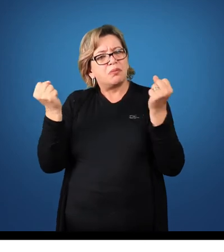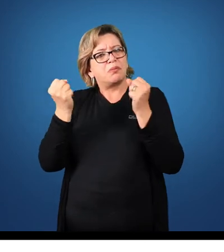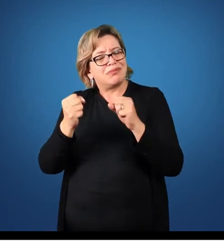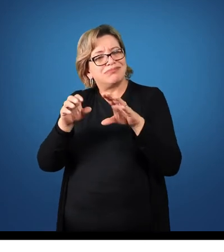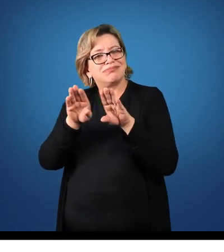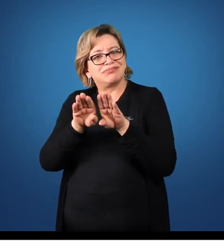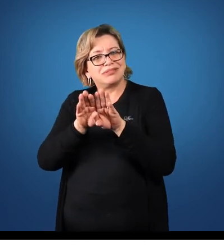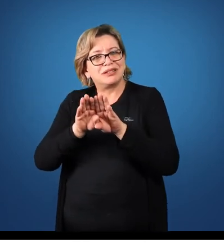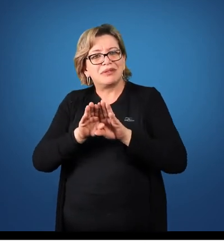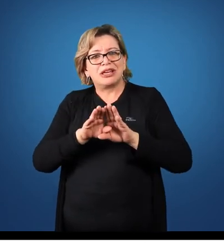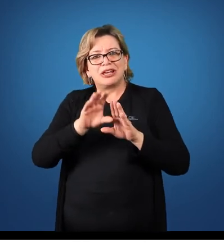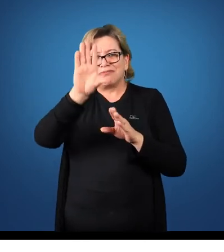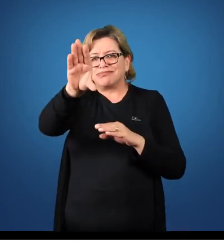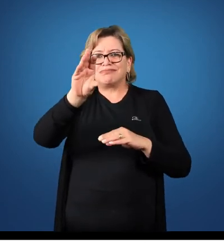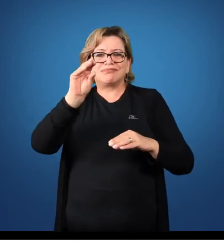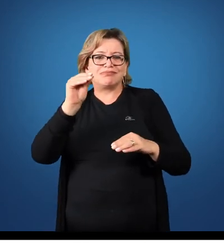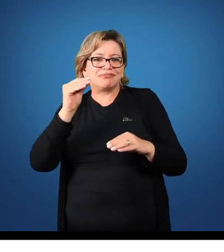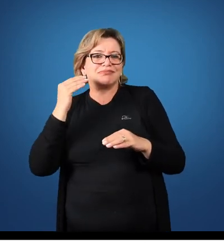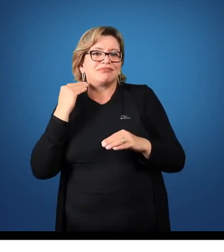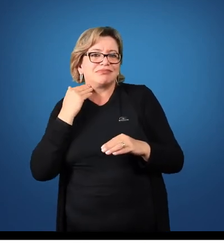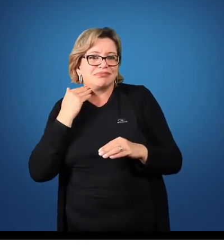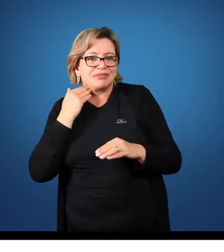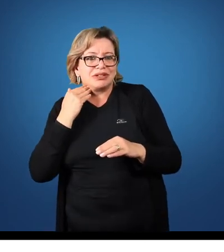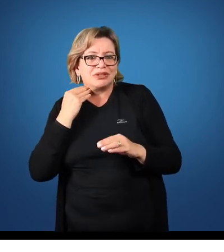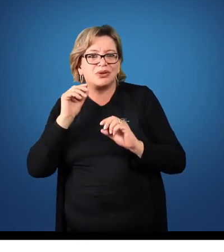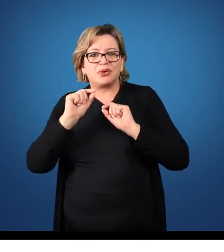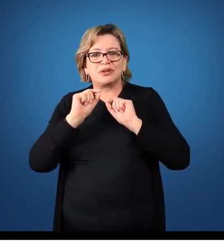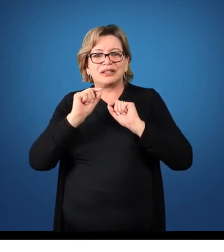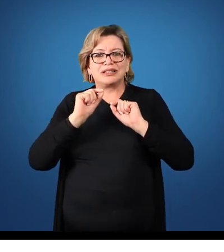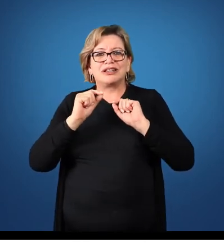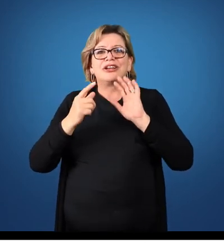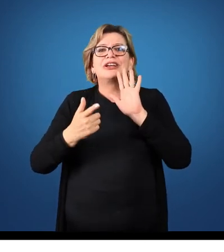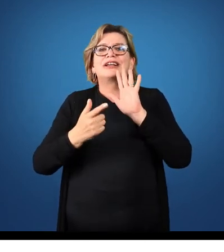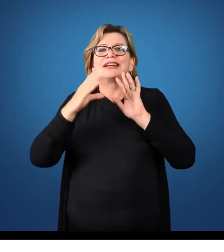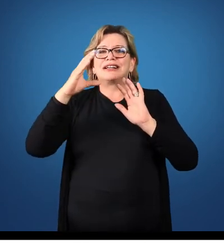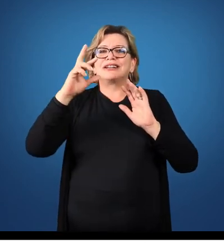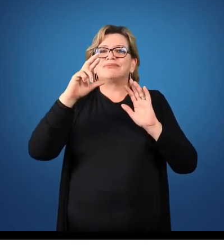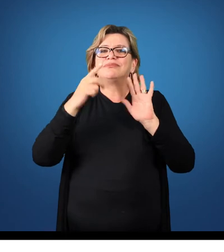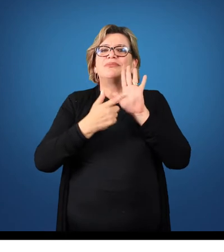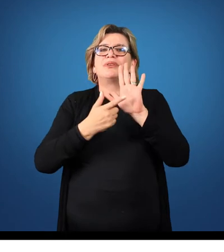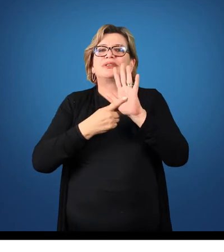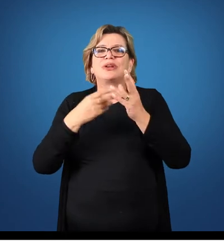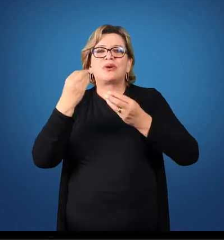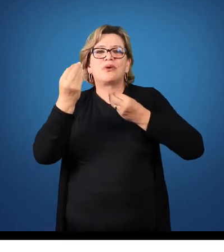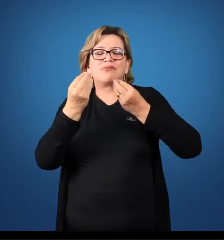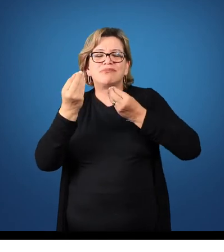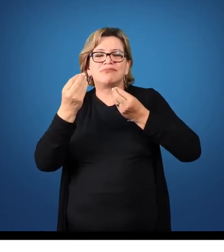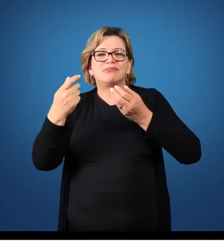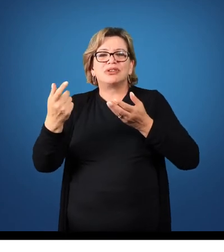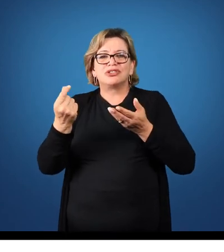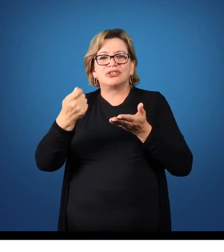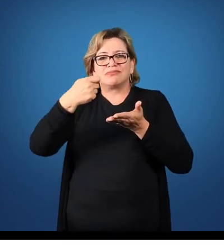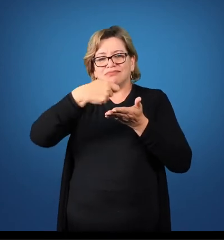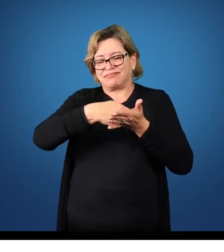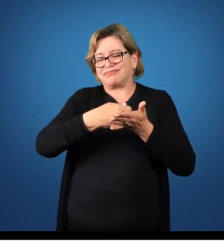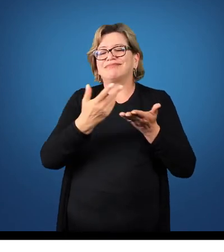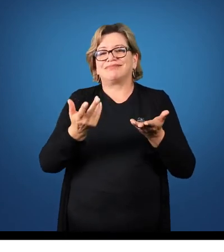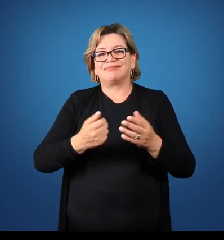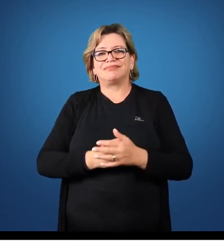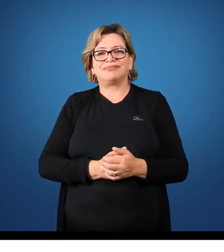ser uma retirada do banco. Então o crédito vai determinar da onde veio o recurso e o débito para onde ele foi.